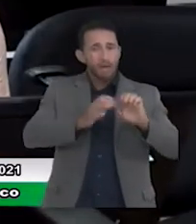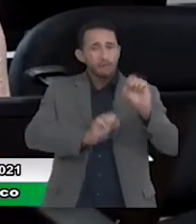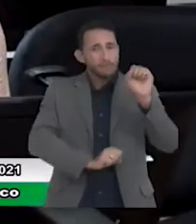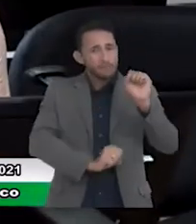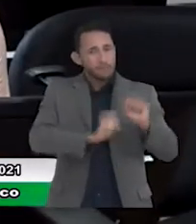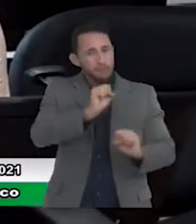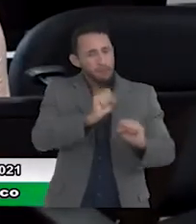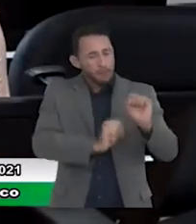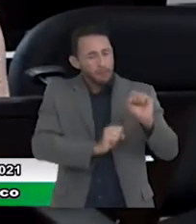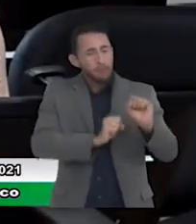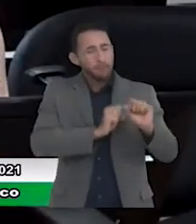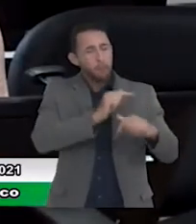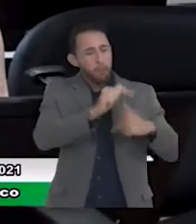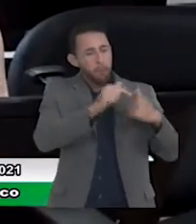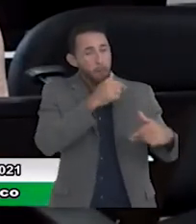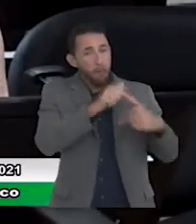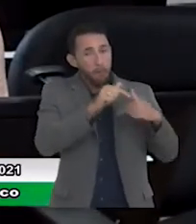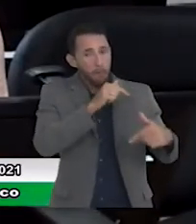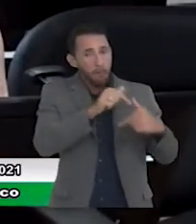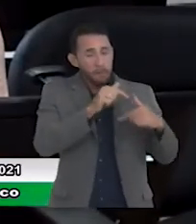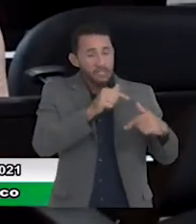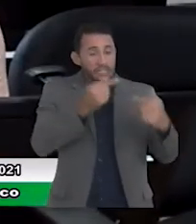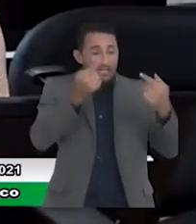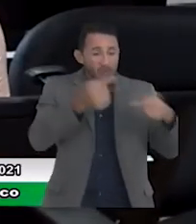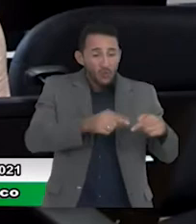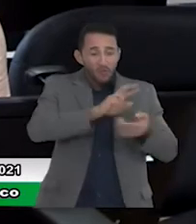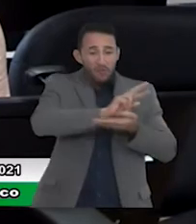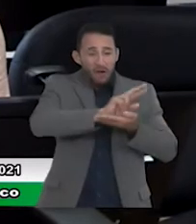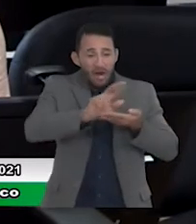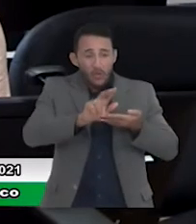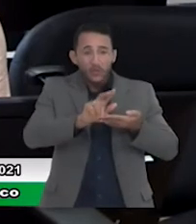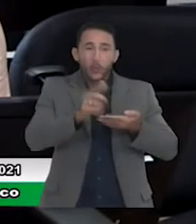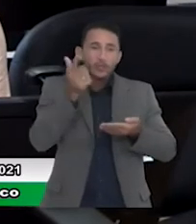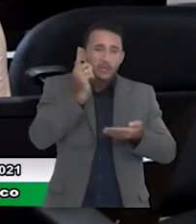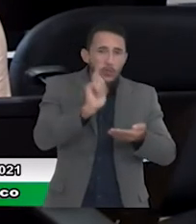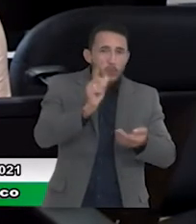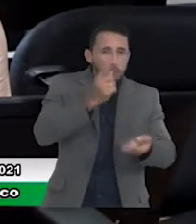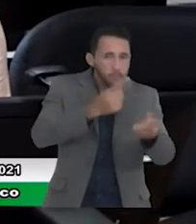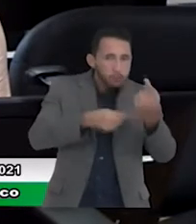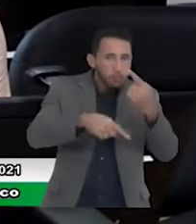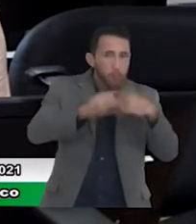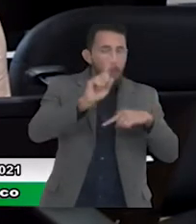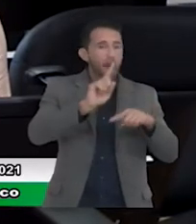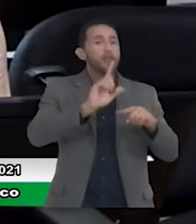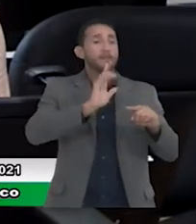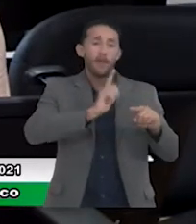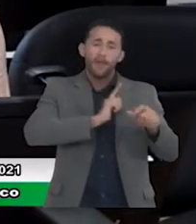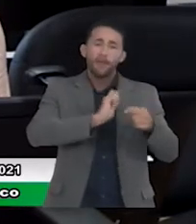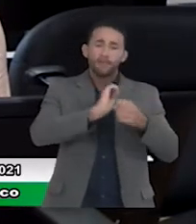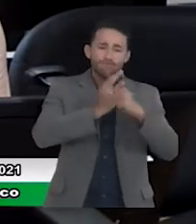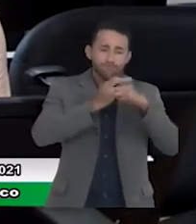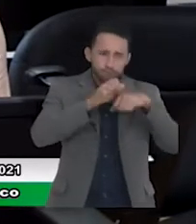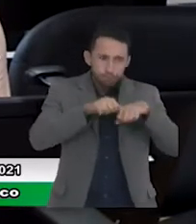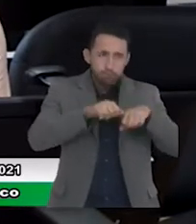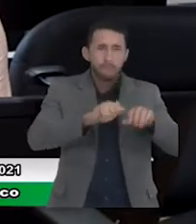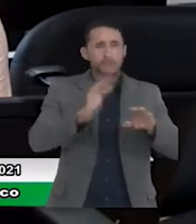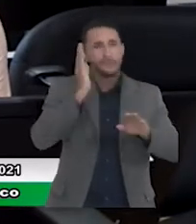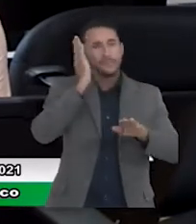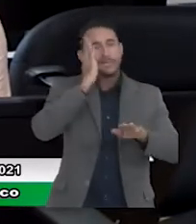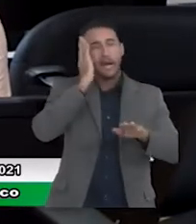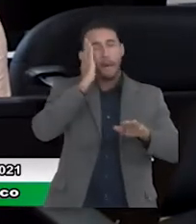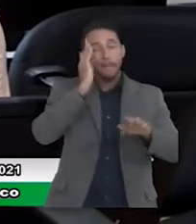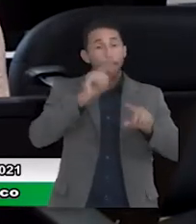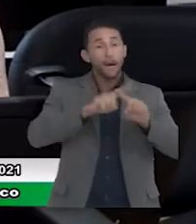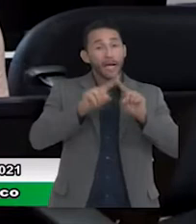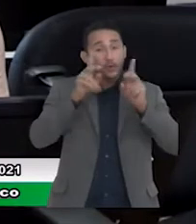em momentos de muita dificuldade, por conta da pandemia do novo coronavírus, manter seus